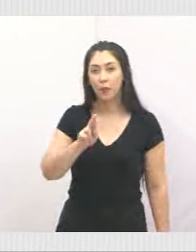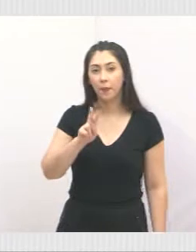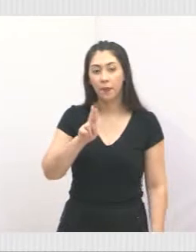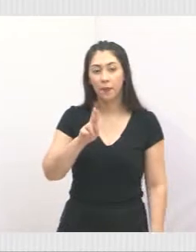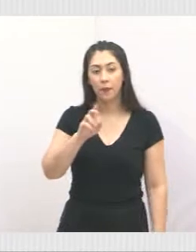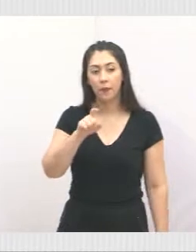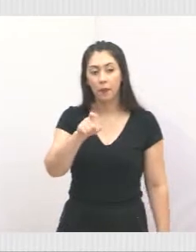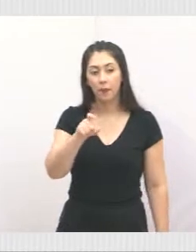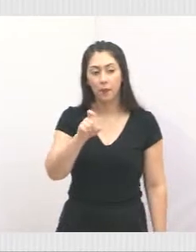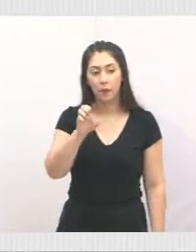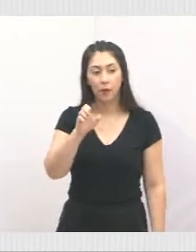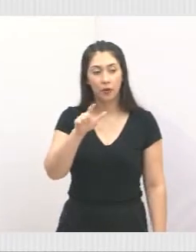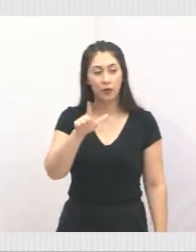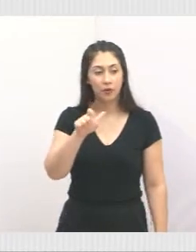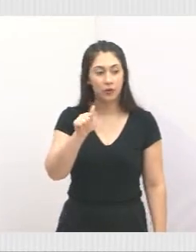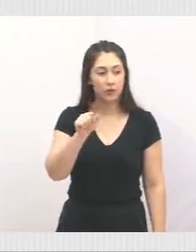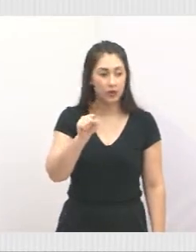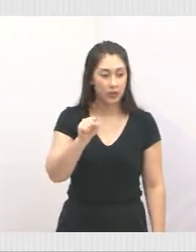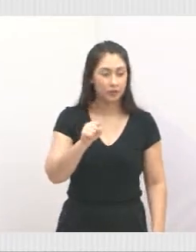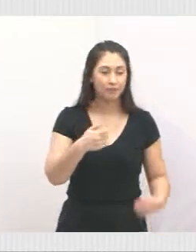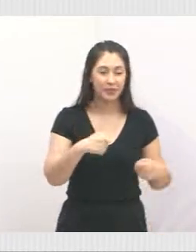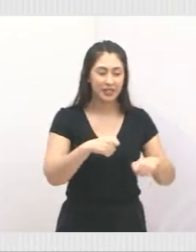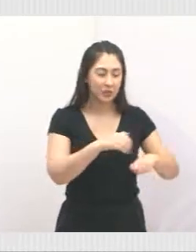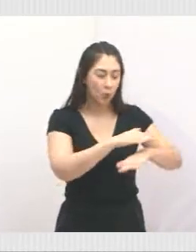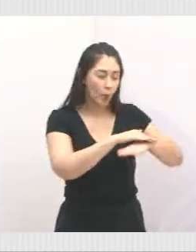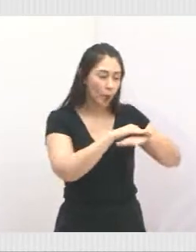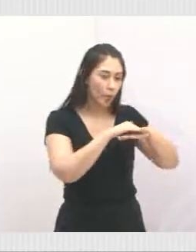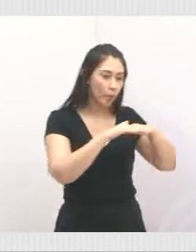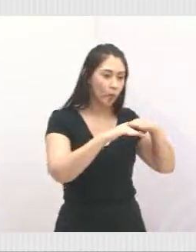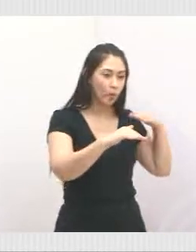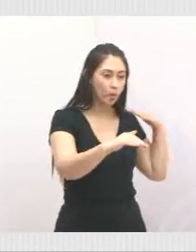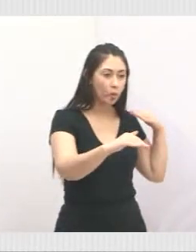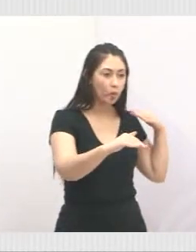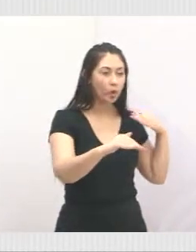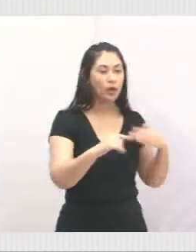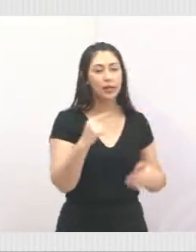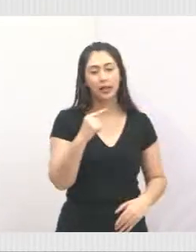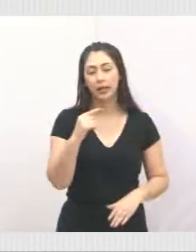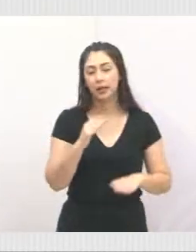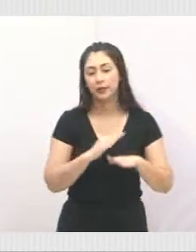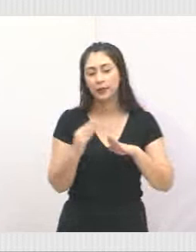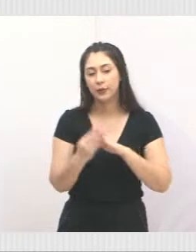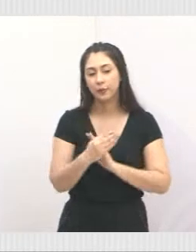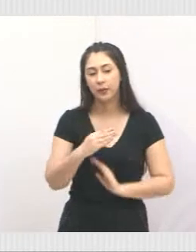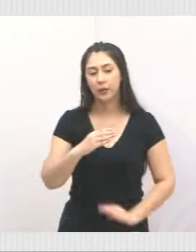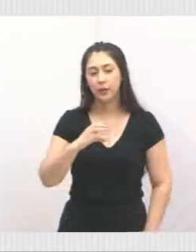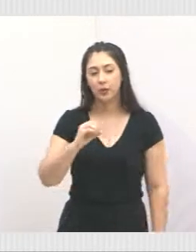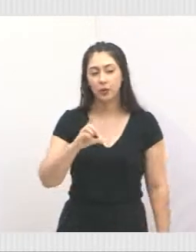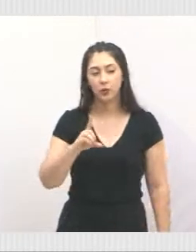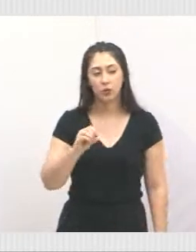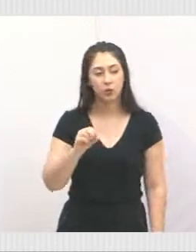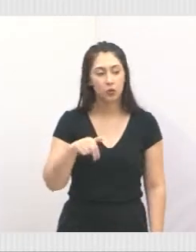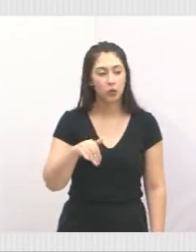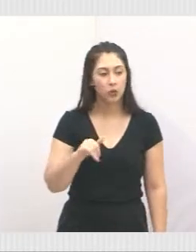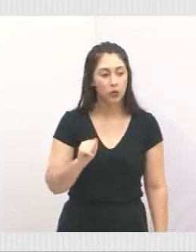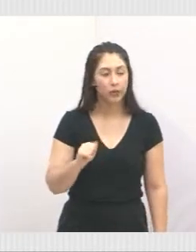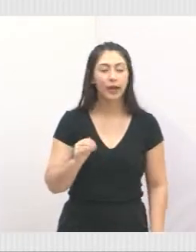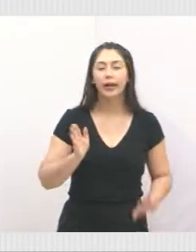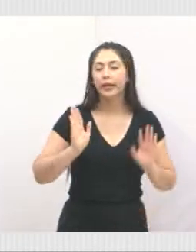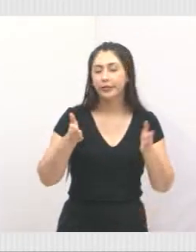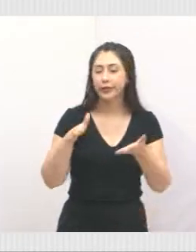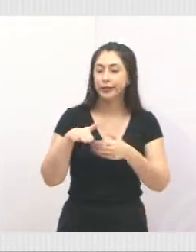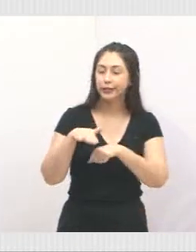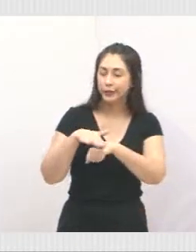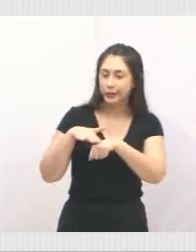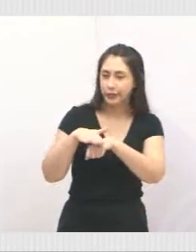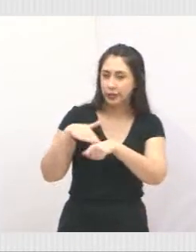falta a Rua Bruxelas do Jardim Colônia. Então, já conversamos com o secretário de